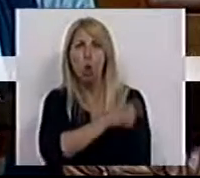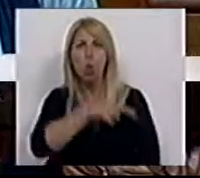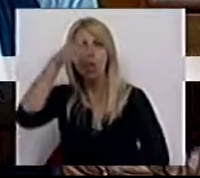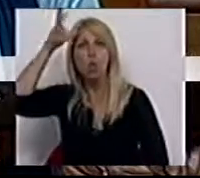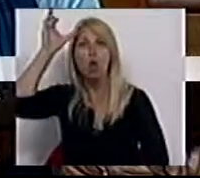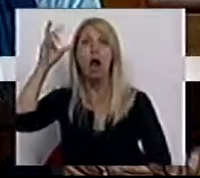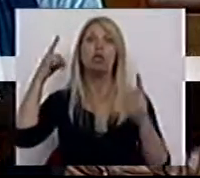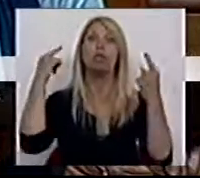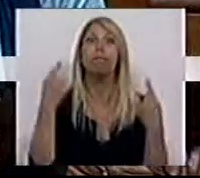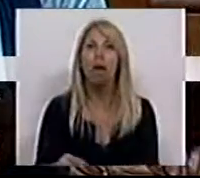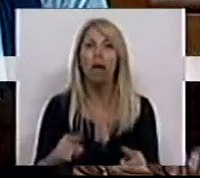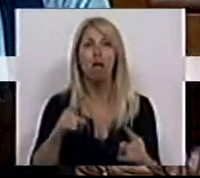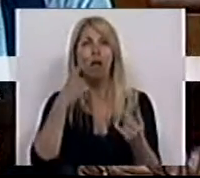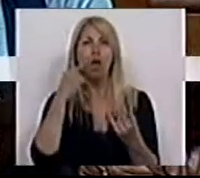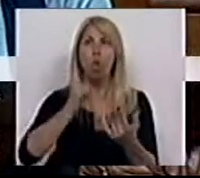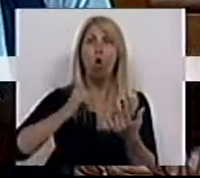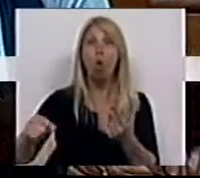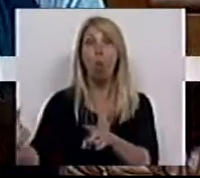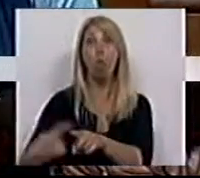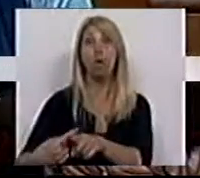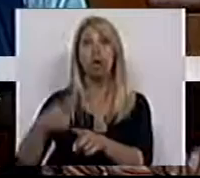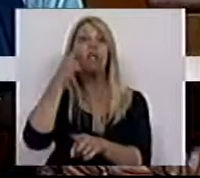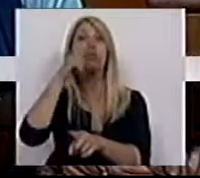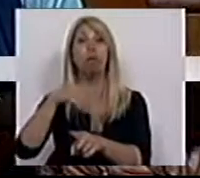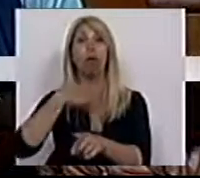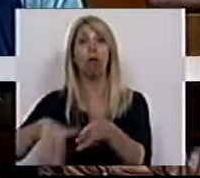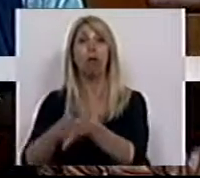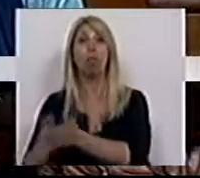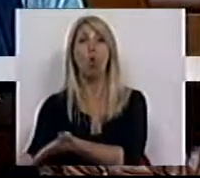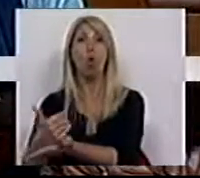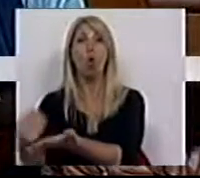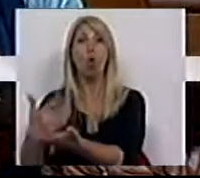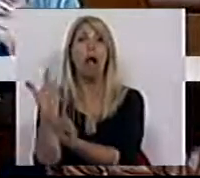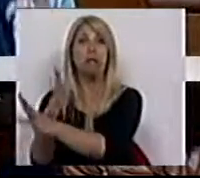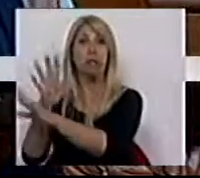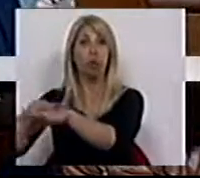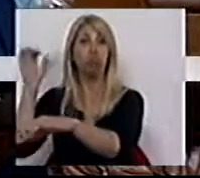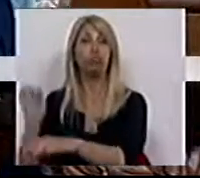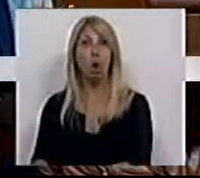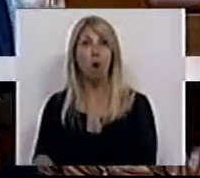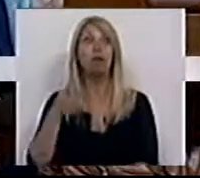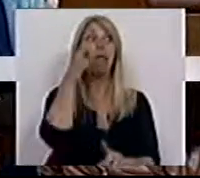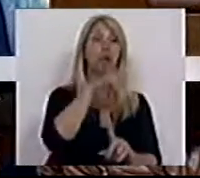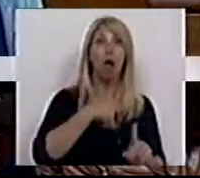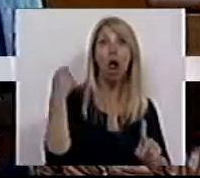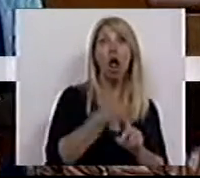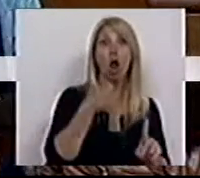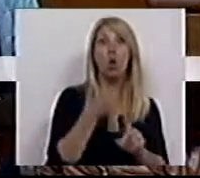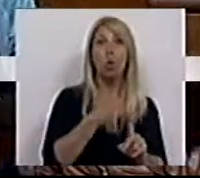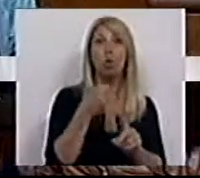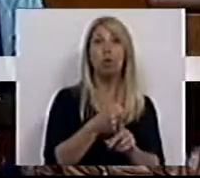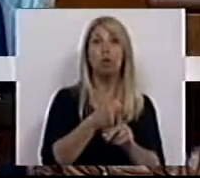interesses de quem lucra com os incêndios e de quem lucra com a floresta predisposta aos